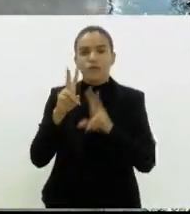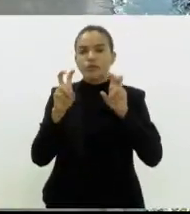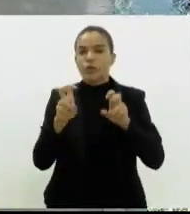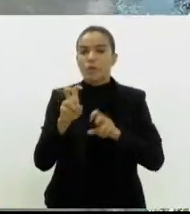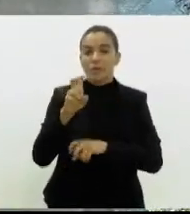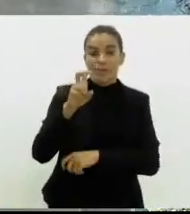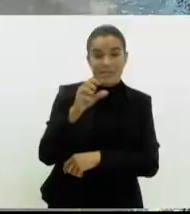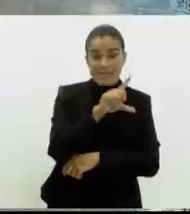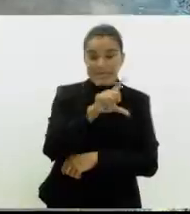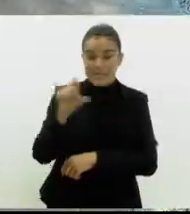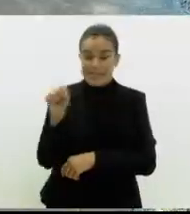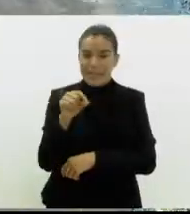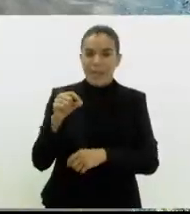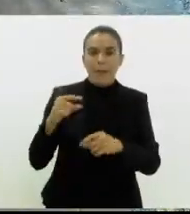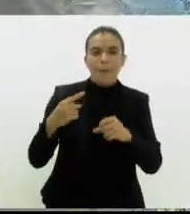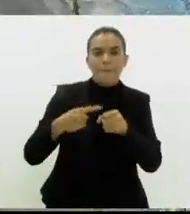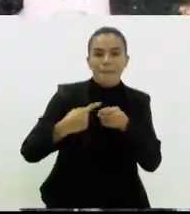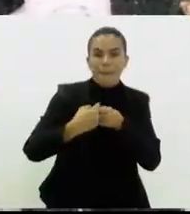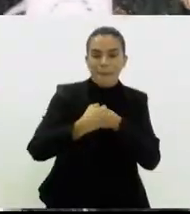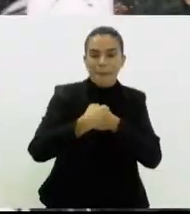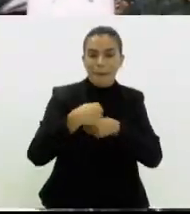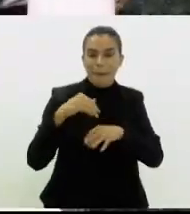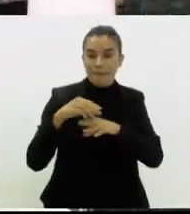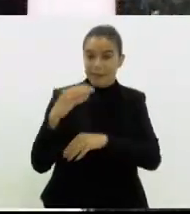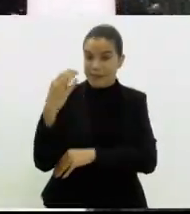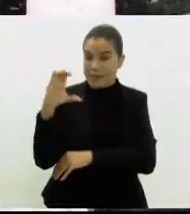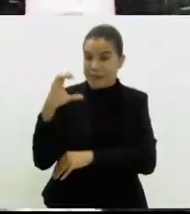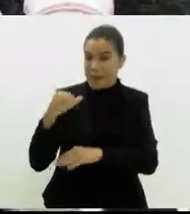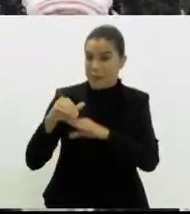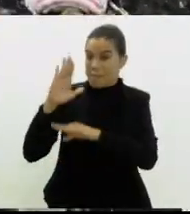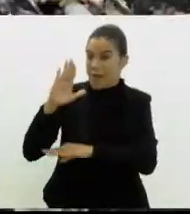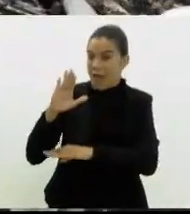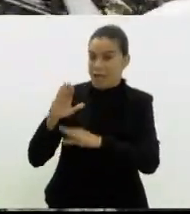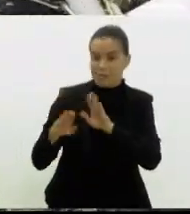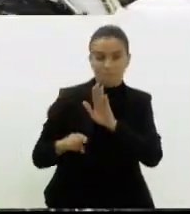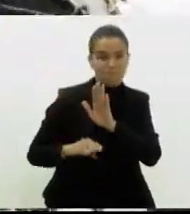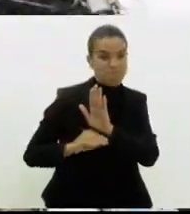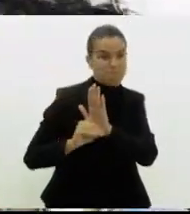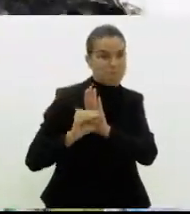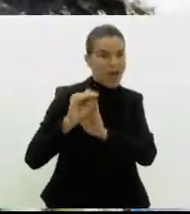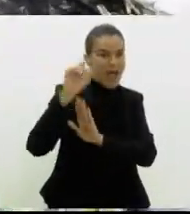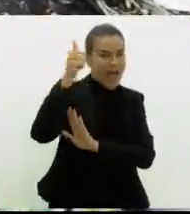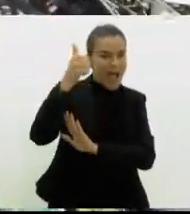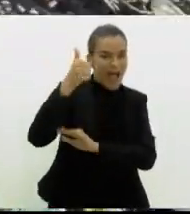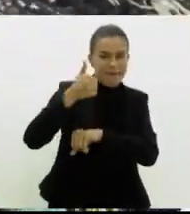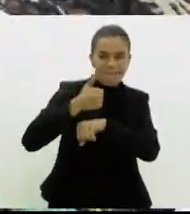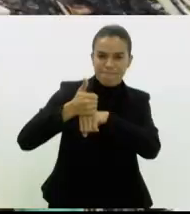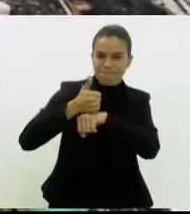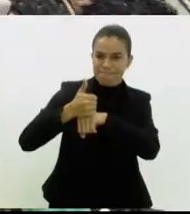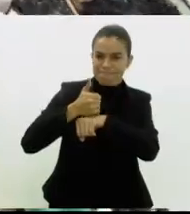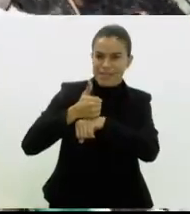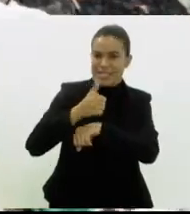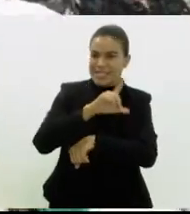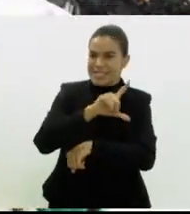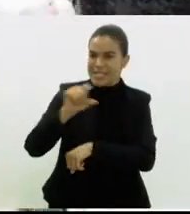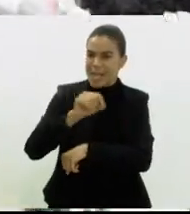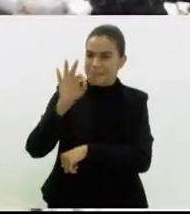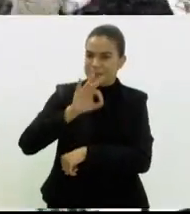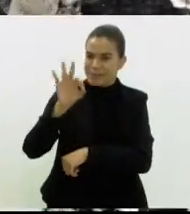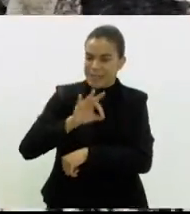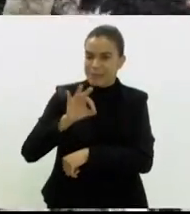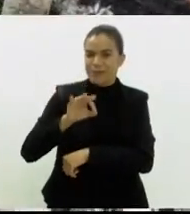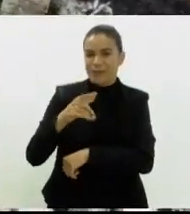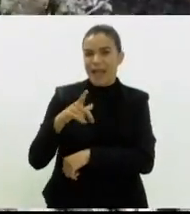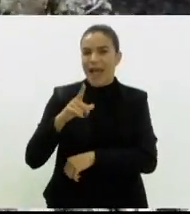municípios mais populosos do país. Niterói é a cidade mais bem posicionada no estado do Rio de Janeiro, com 100% de volume de